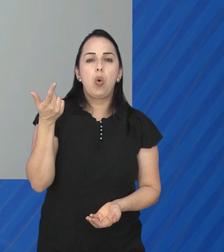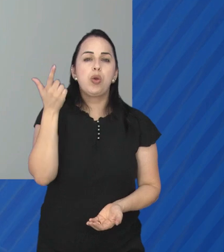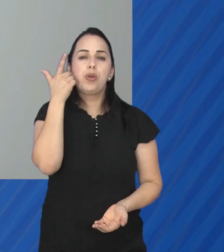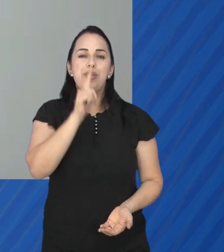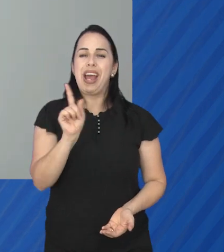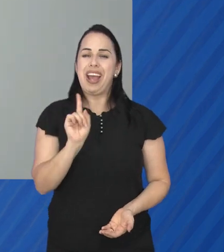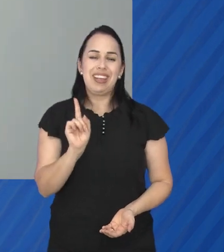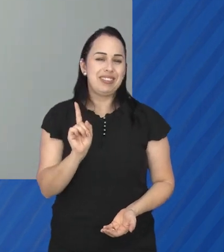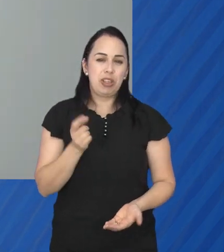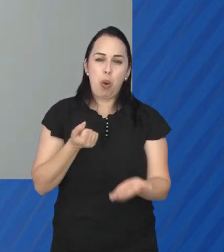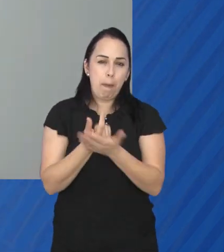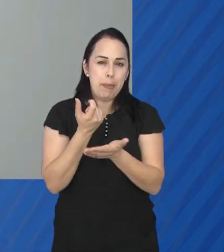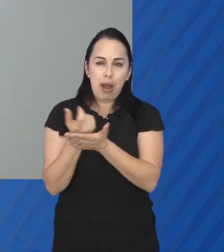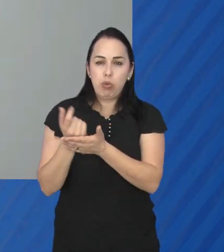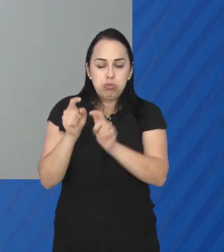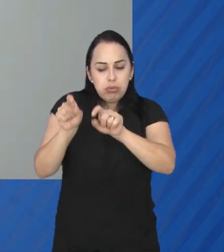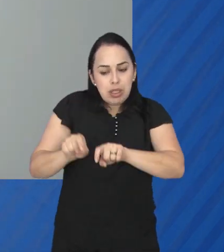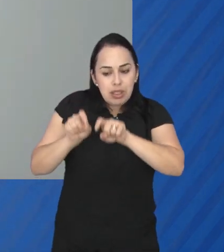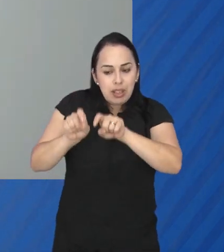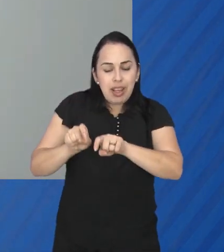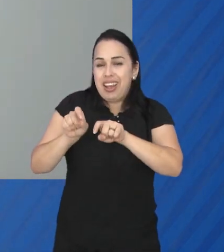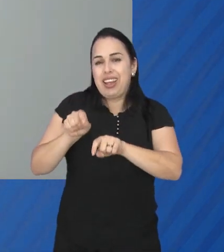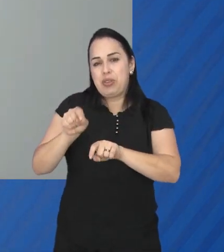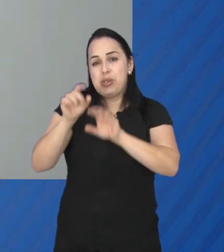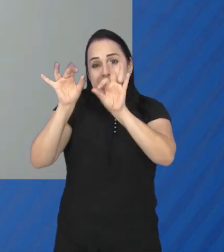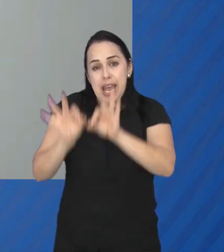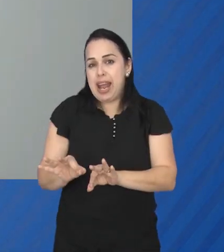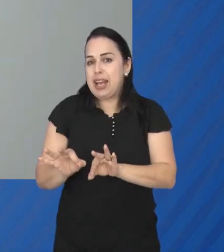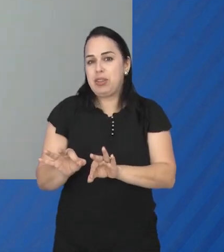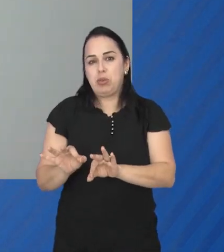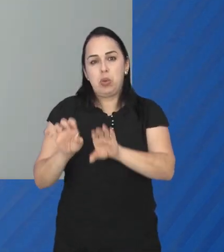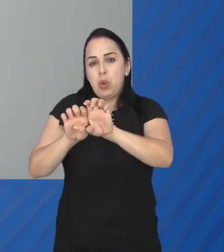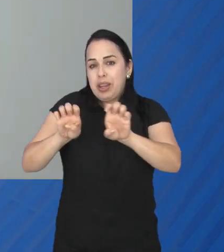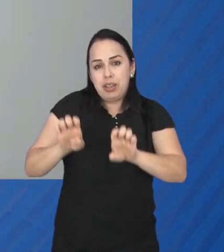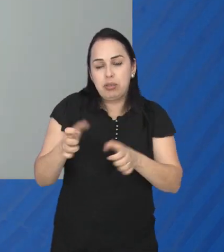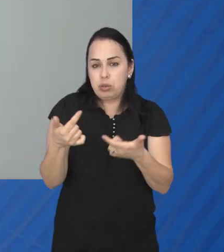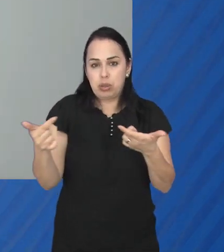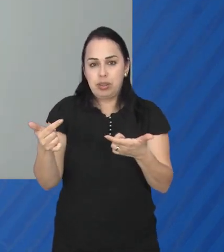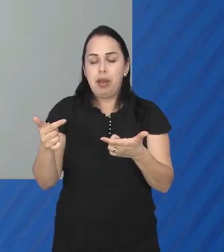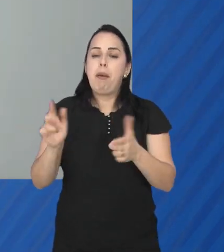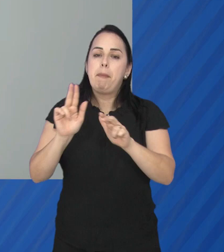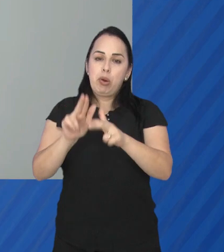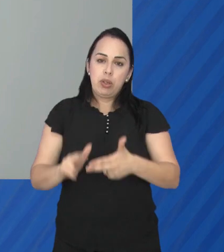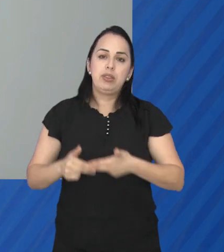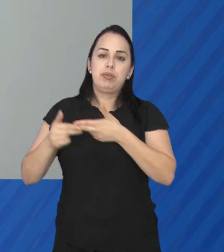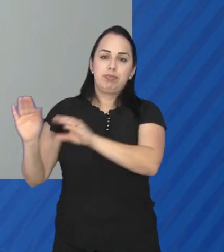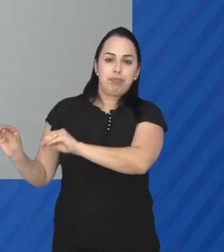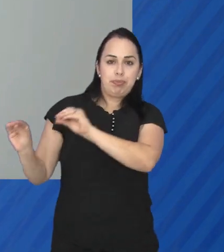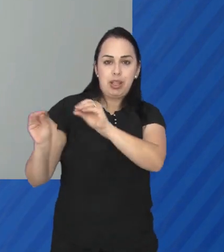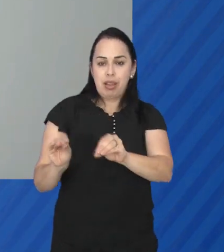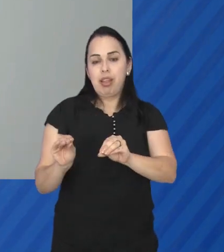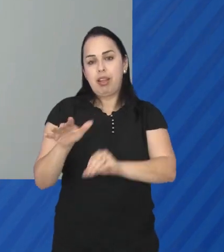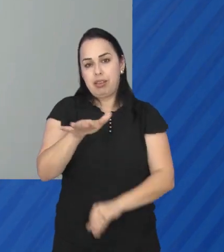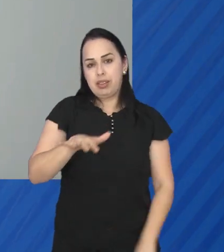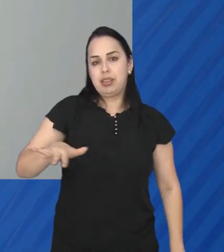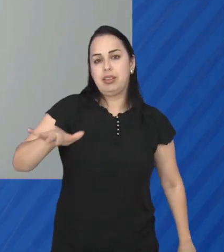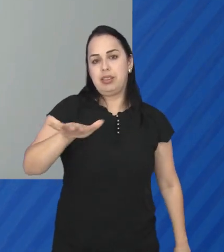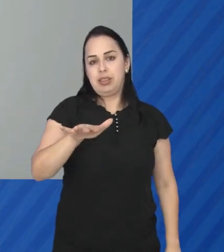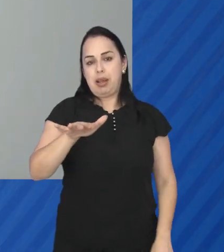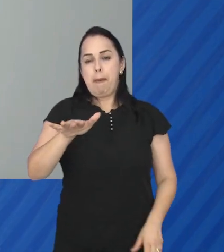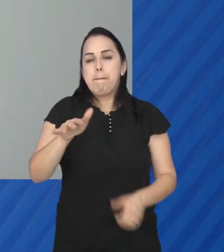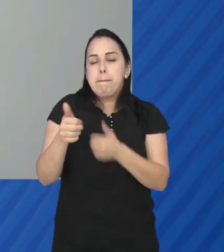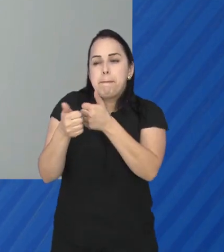acesso a comprar um terreno num loteamento aprovado, com infraestrutura e tudo mais, e acabam migrando para essas